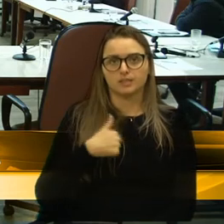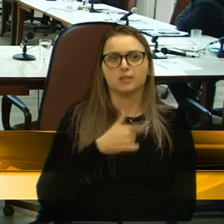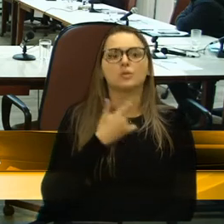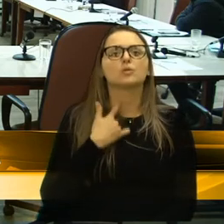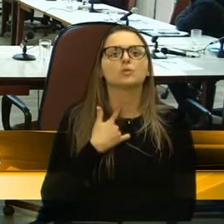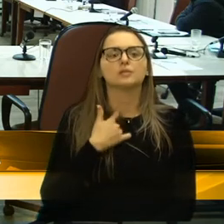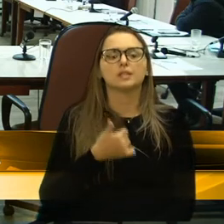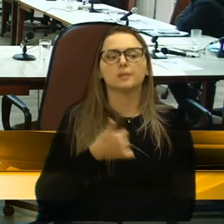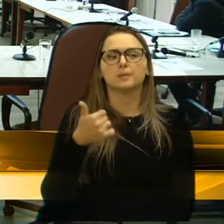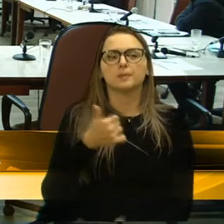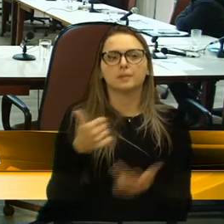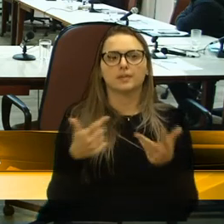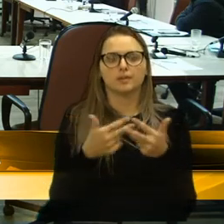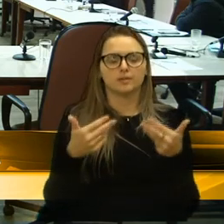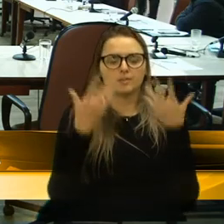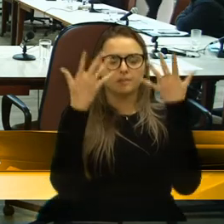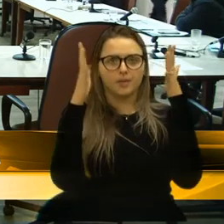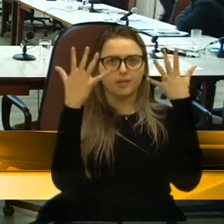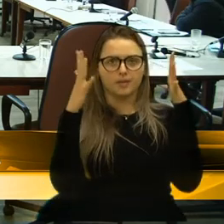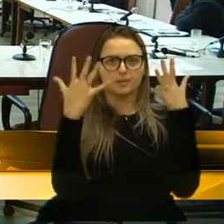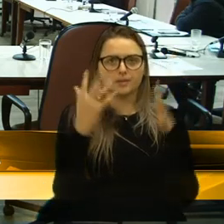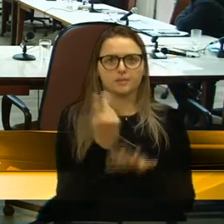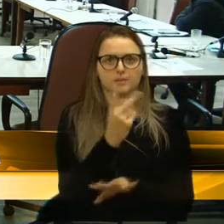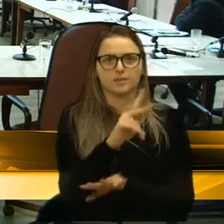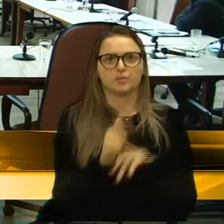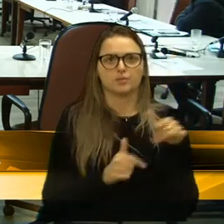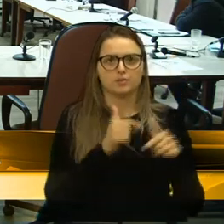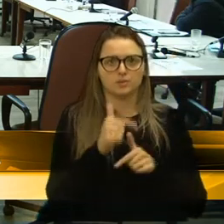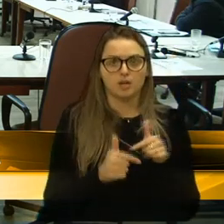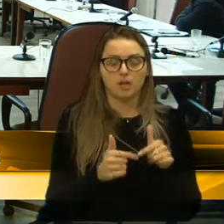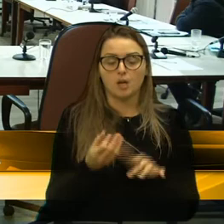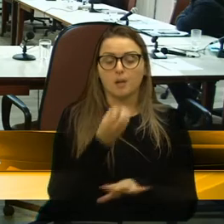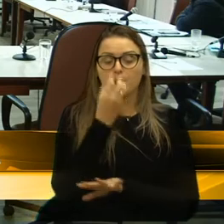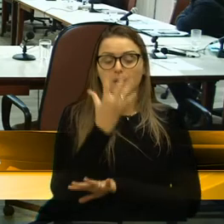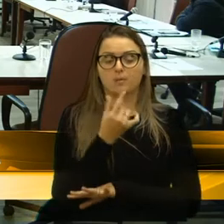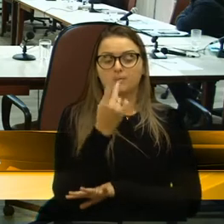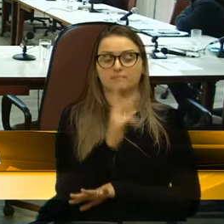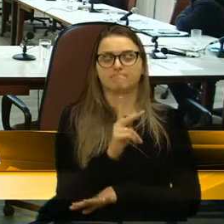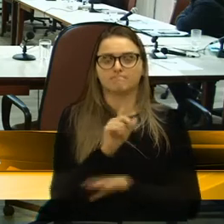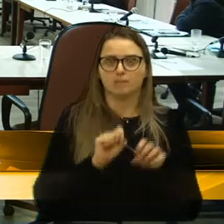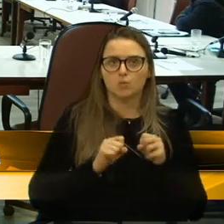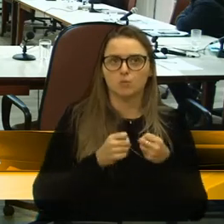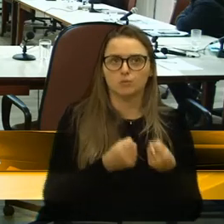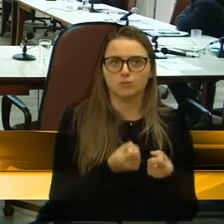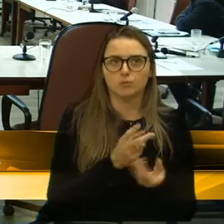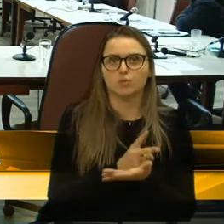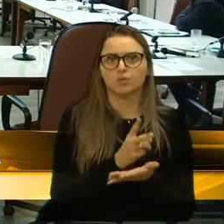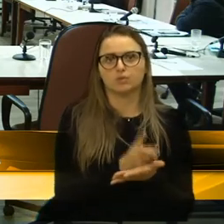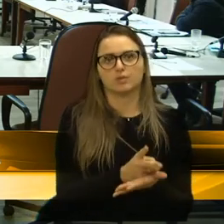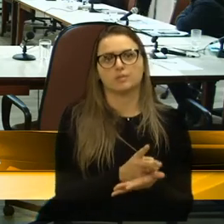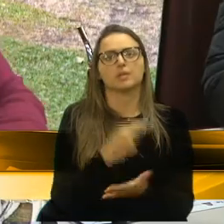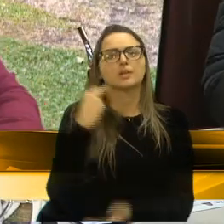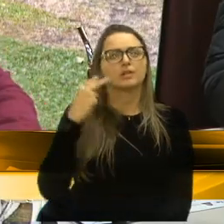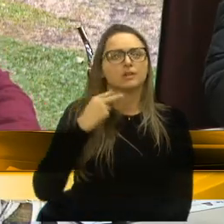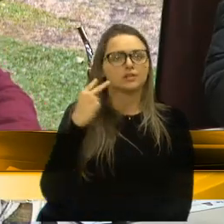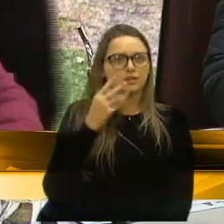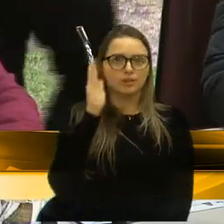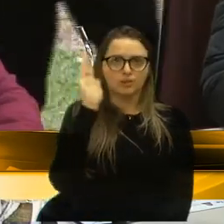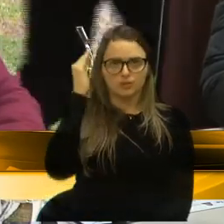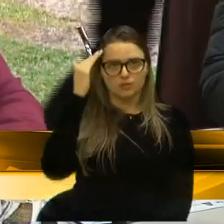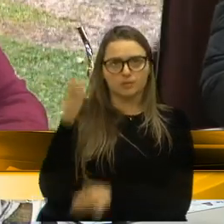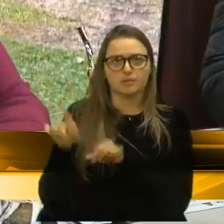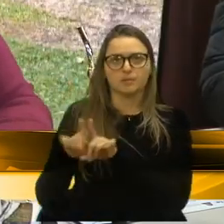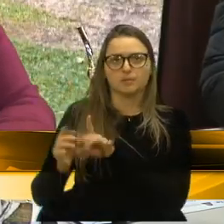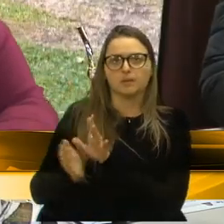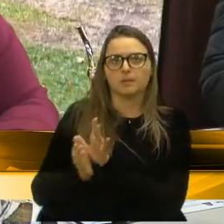primeiramente, lhe parabenizar pelo belo trabalho, pelo empenho que a senhora sempre teve. Ao vereador Felipe, também, pela